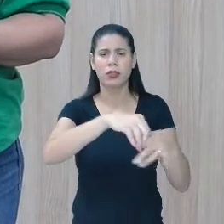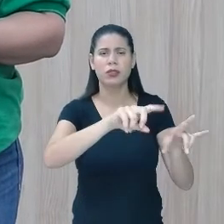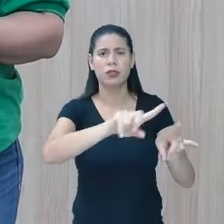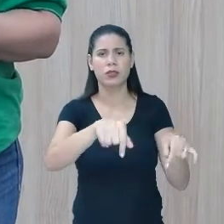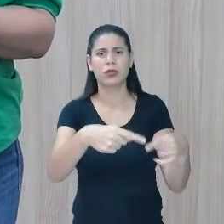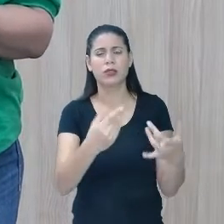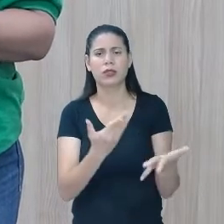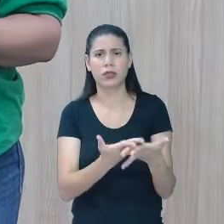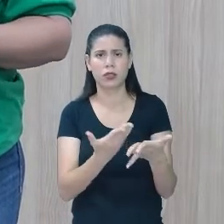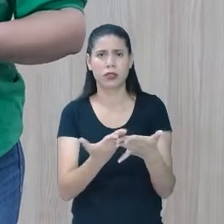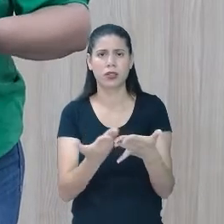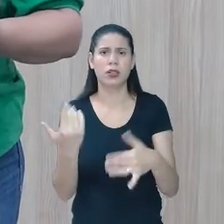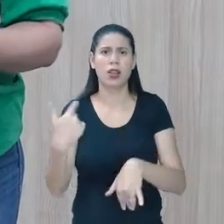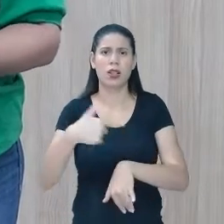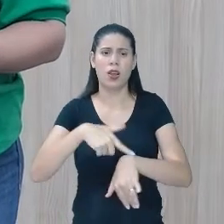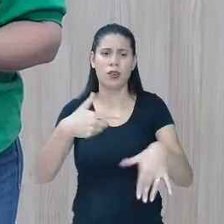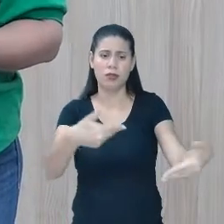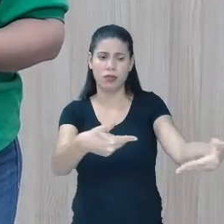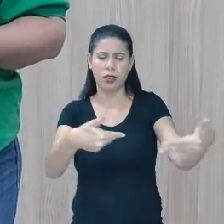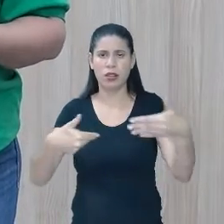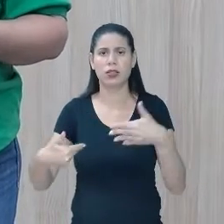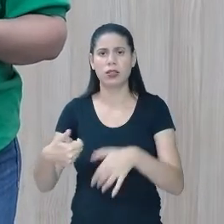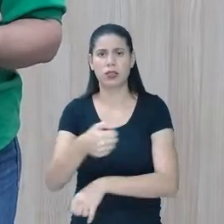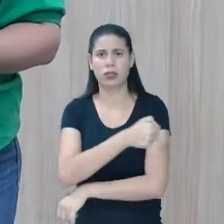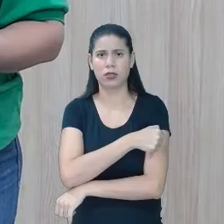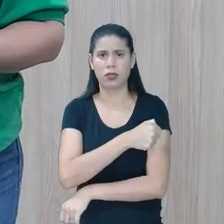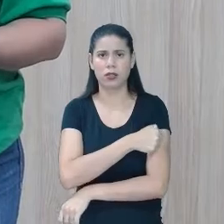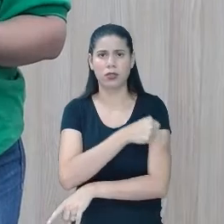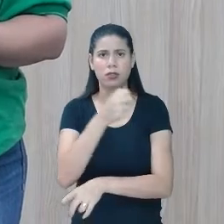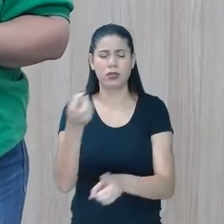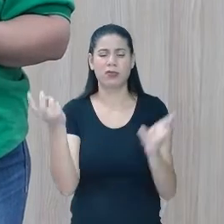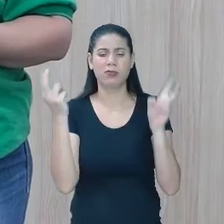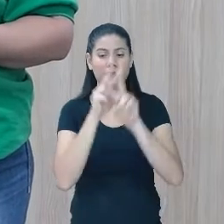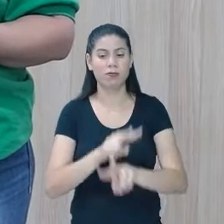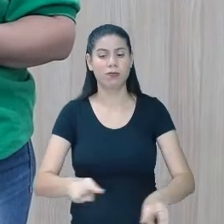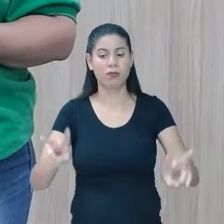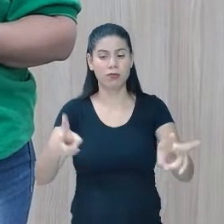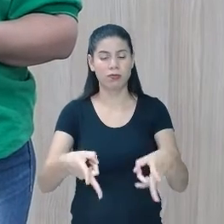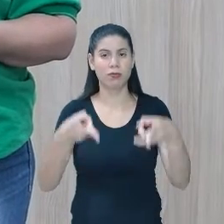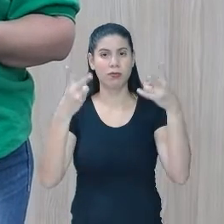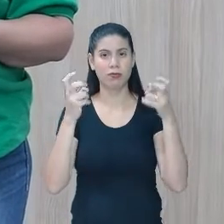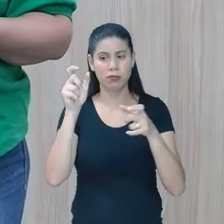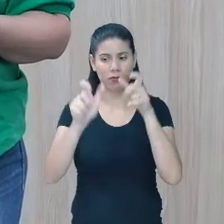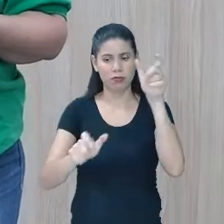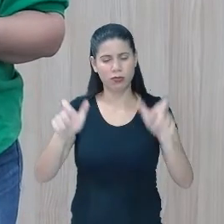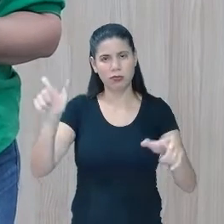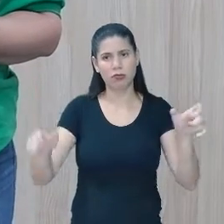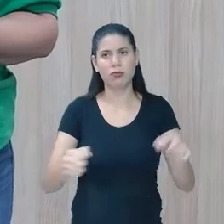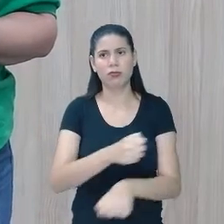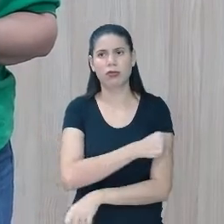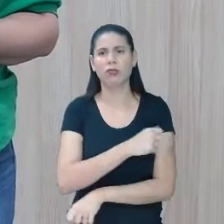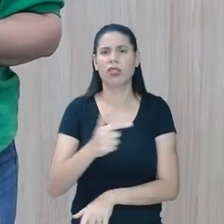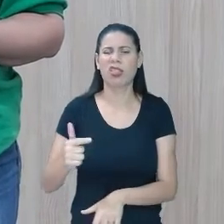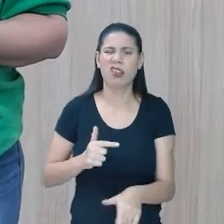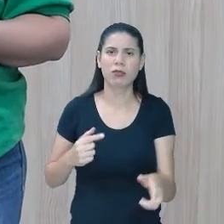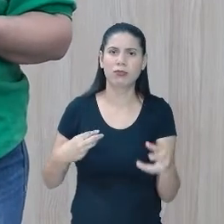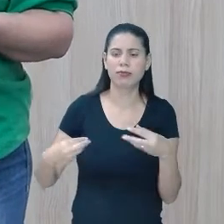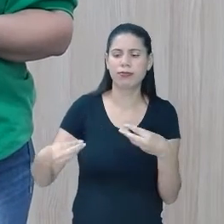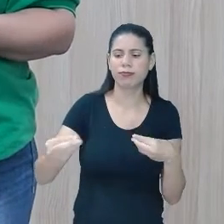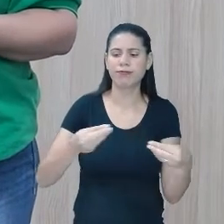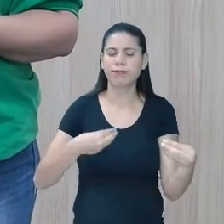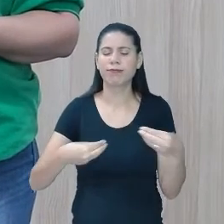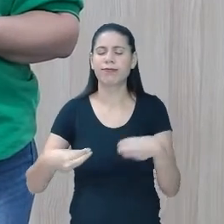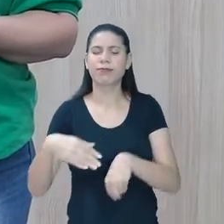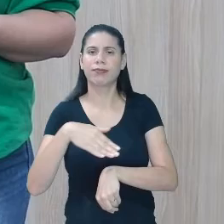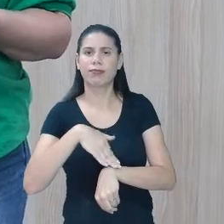aula, na hora desse acolhimento, desse olhar com os estudantes. Essa flexibilização de